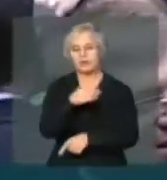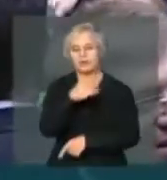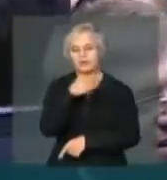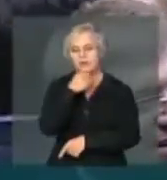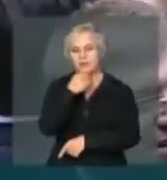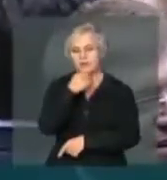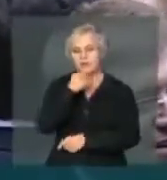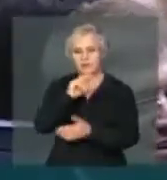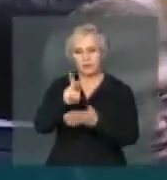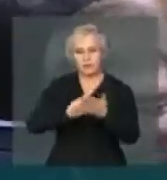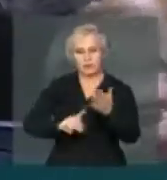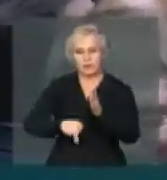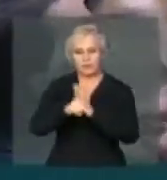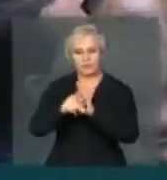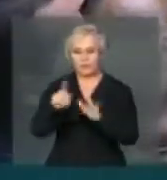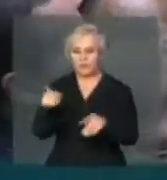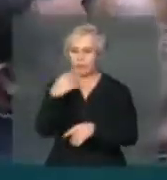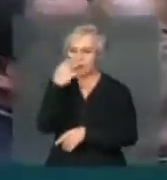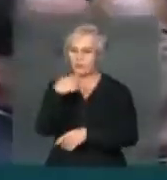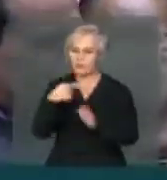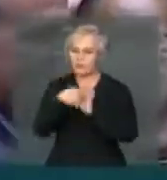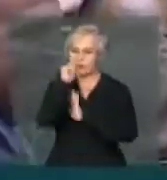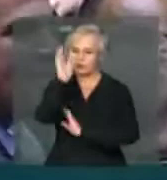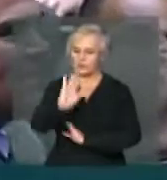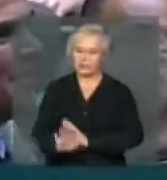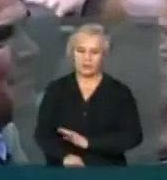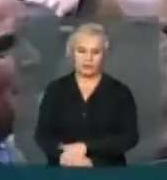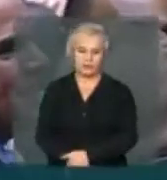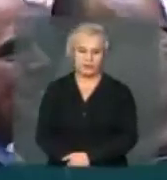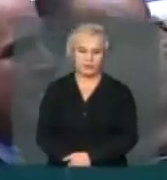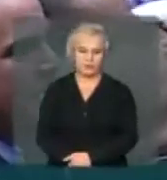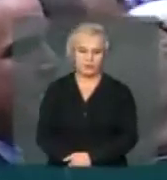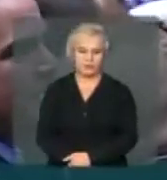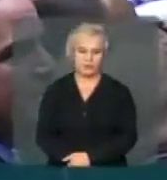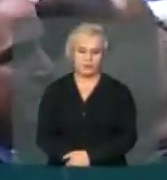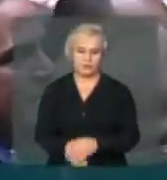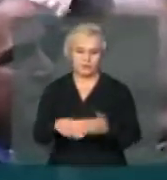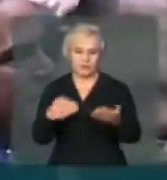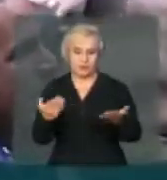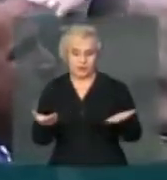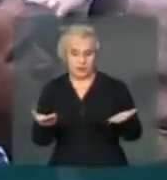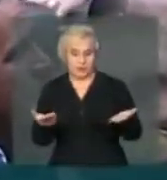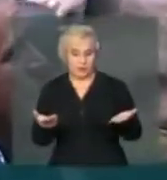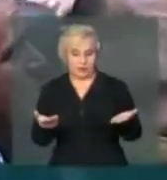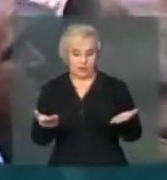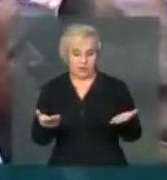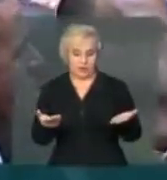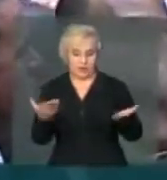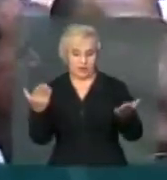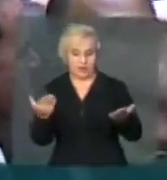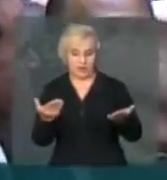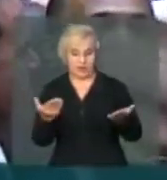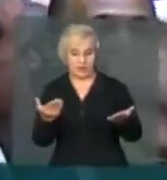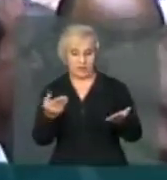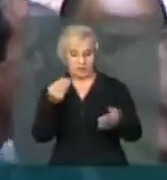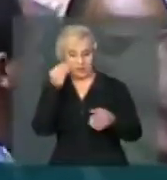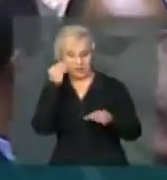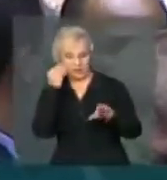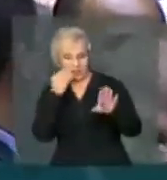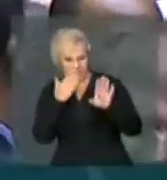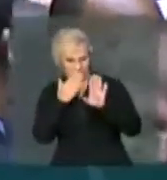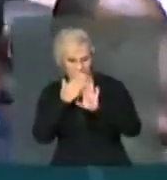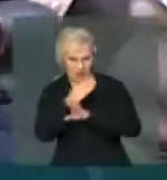gota d'água. Olha, a gota d'água vai ser a aprovação dessas medidas e no método que se propõe aqui.